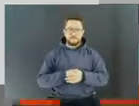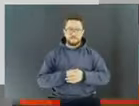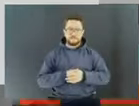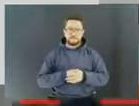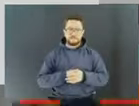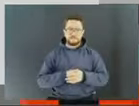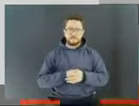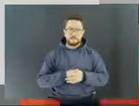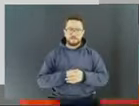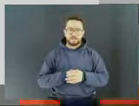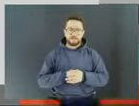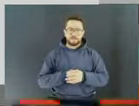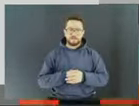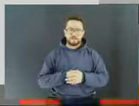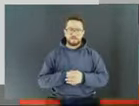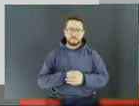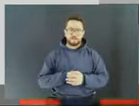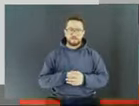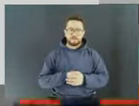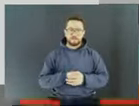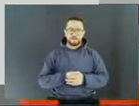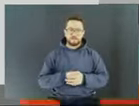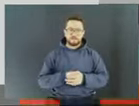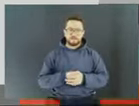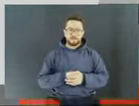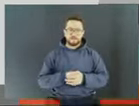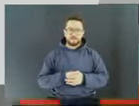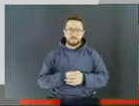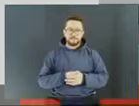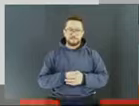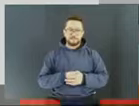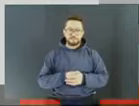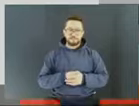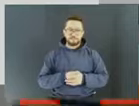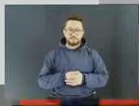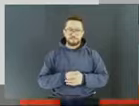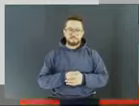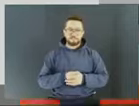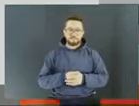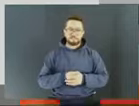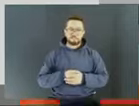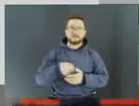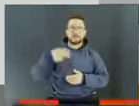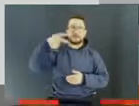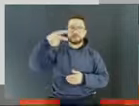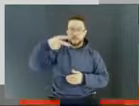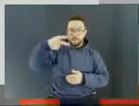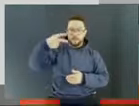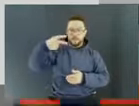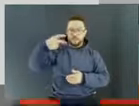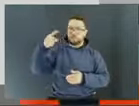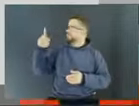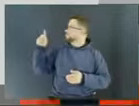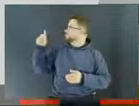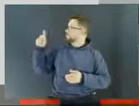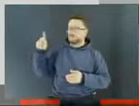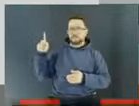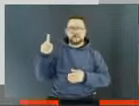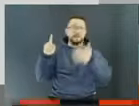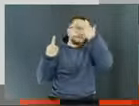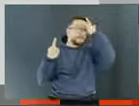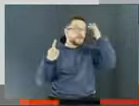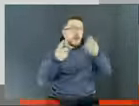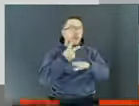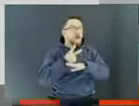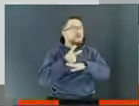Nesse segundo gráfico, é porque as pessoas procuram self-storage. E aqui a gente mostra, pela